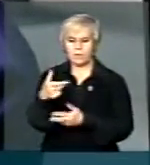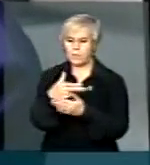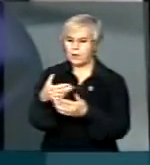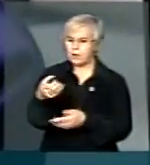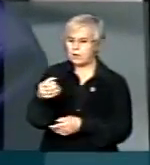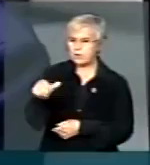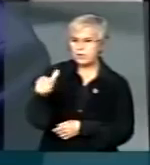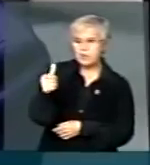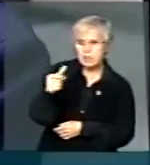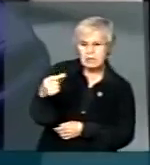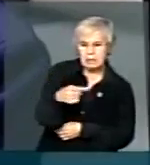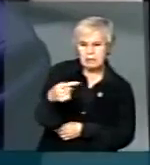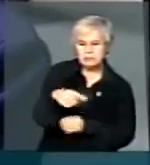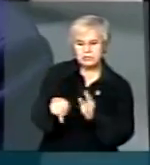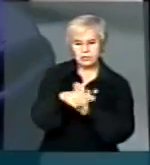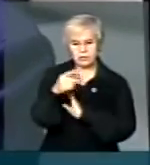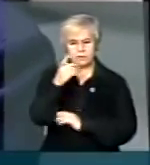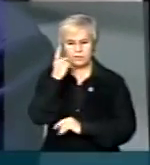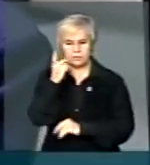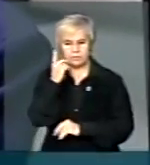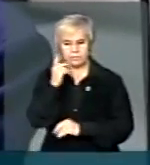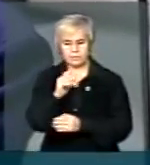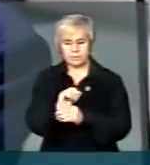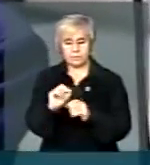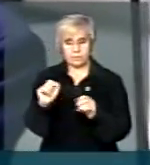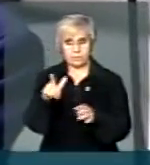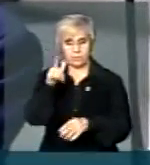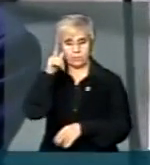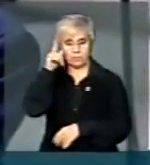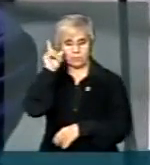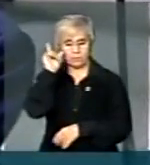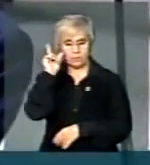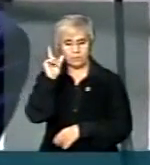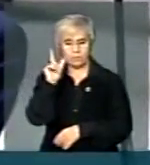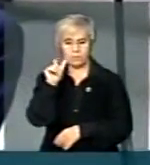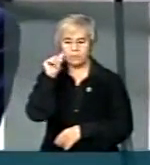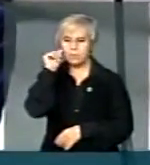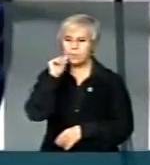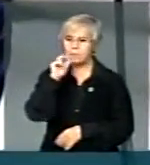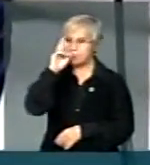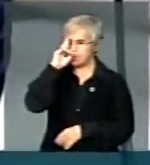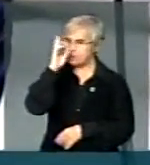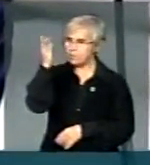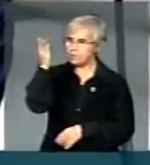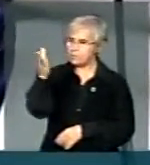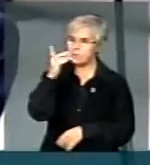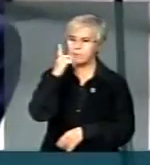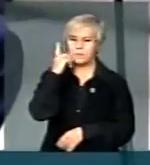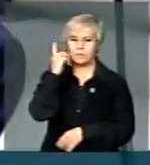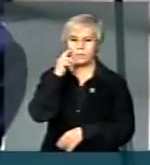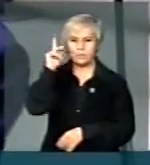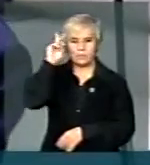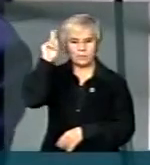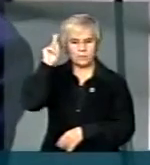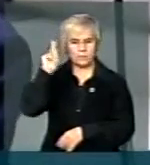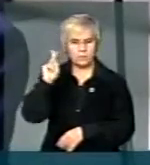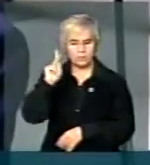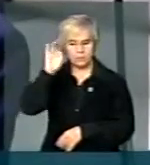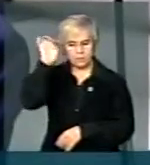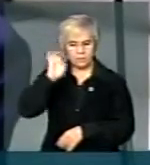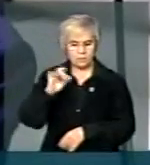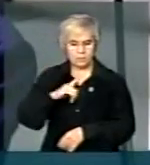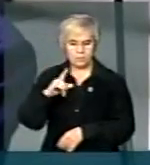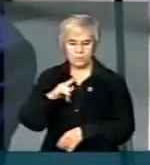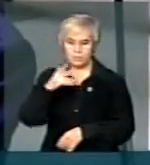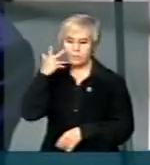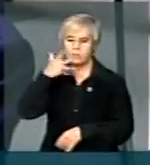para o parlamentar. Ontem, por coincidência, V. Exª, deputada Colcá, estava na tribuna fazendo